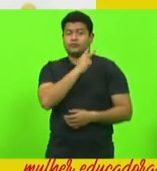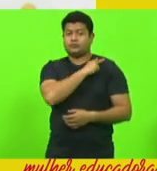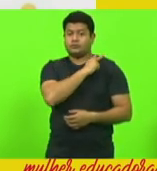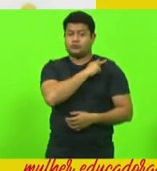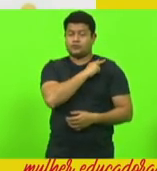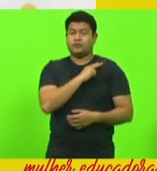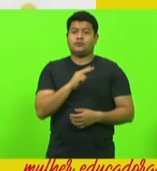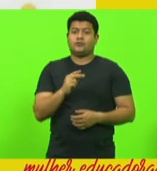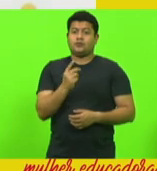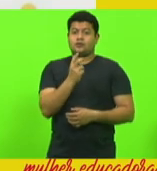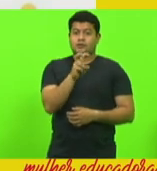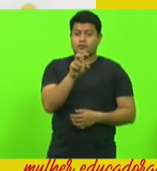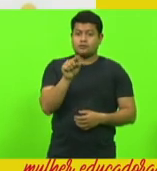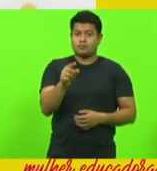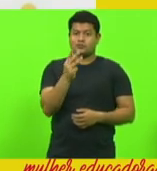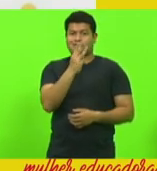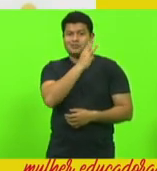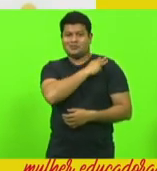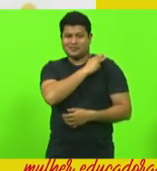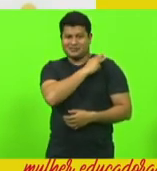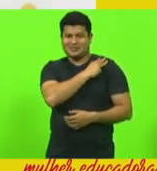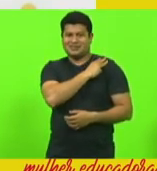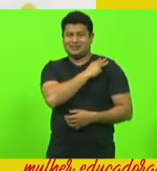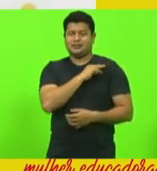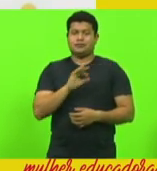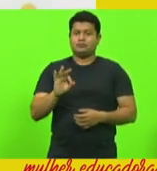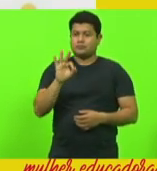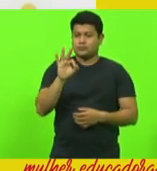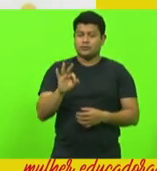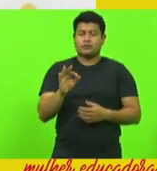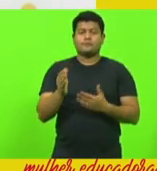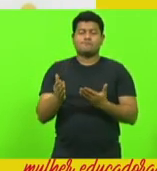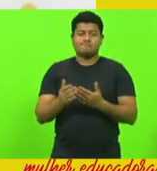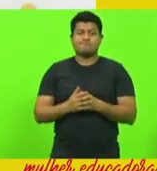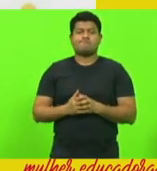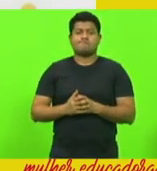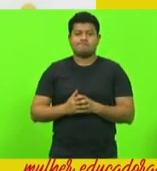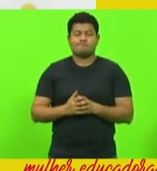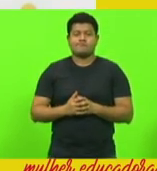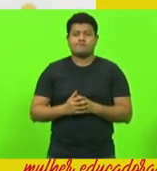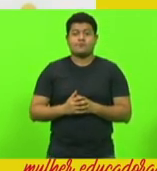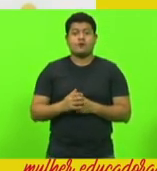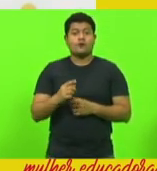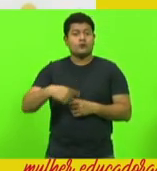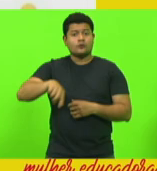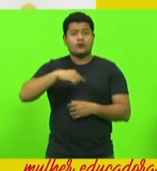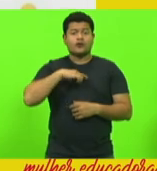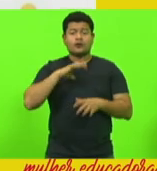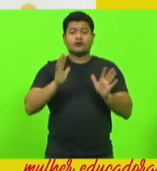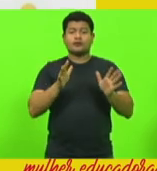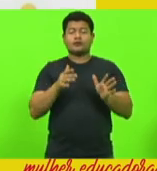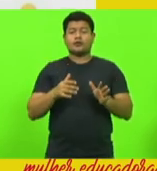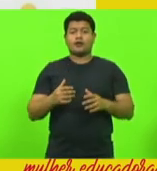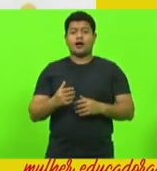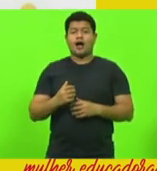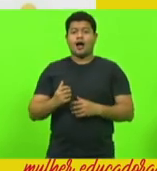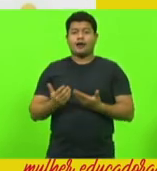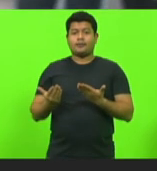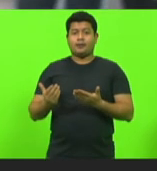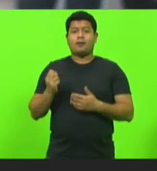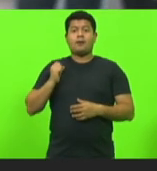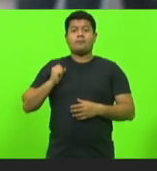,5% no terceiro ano do ensino médio. Bom, nós já temos bolsas para o ensino superior.